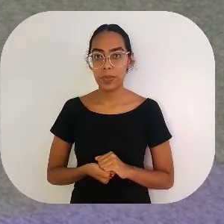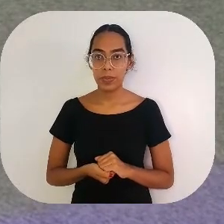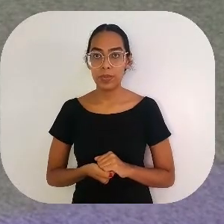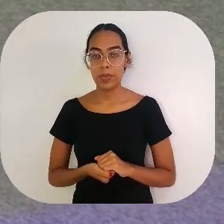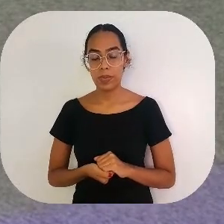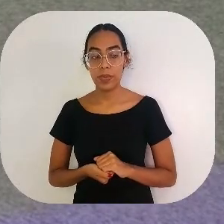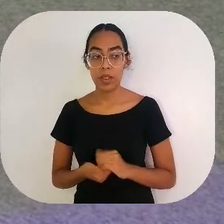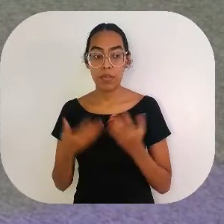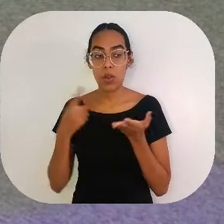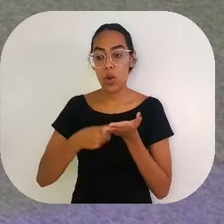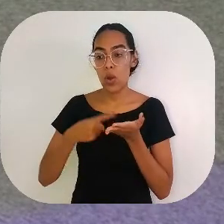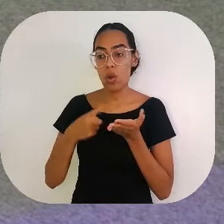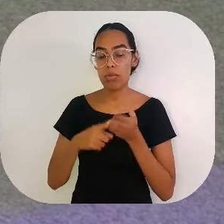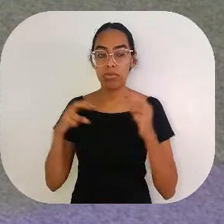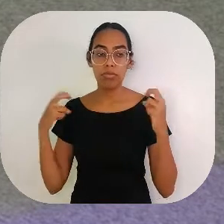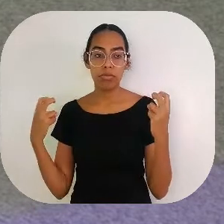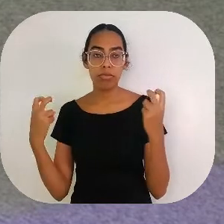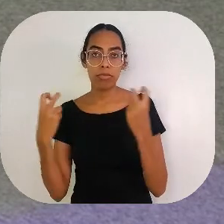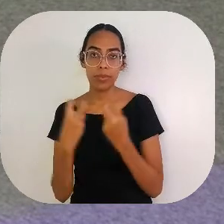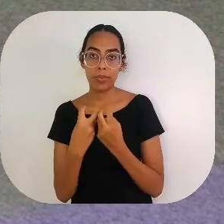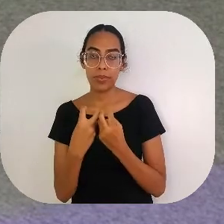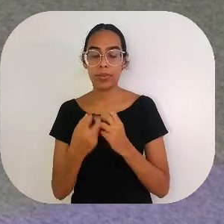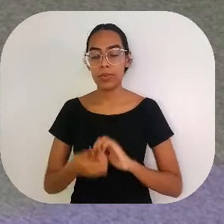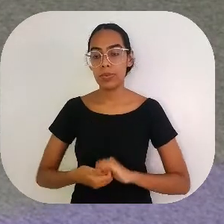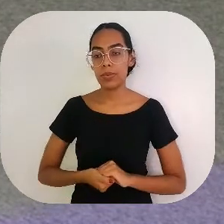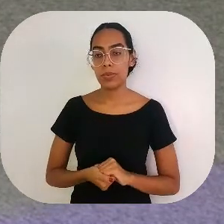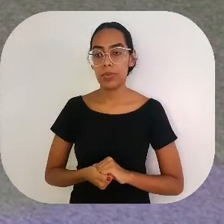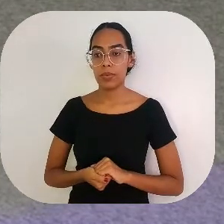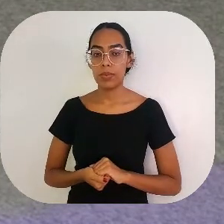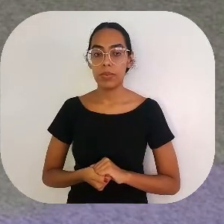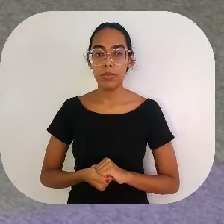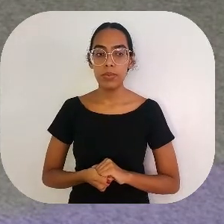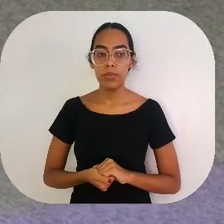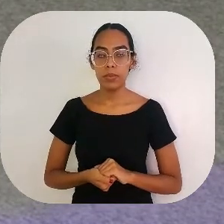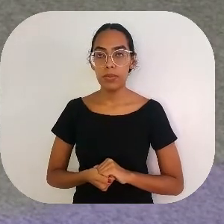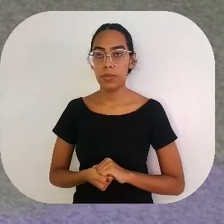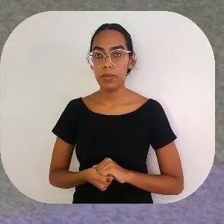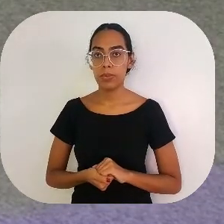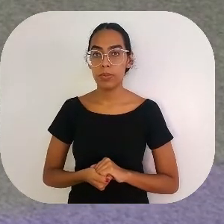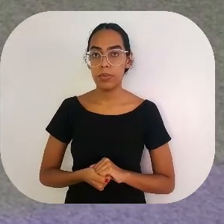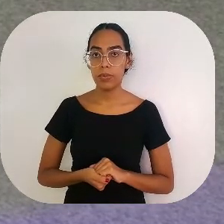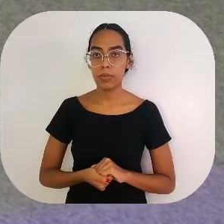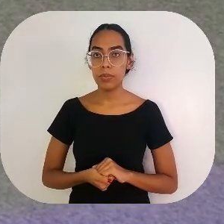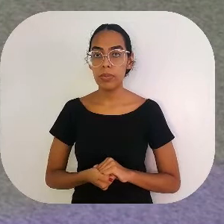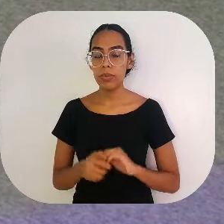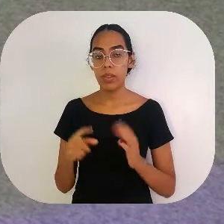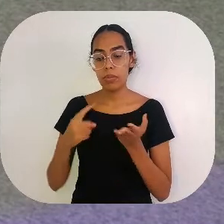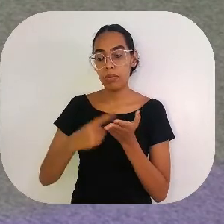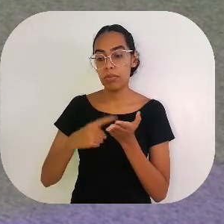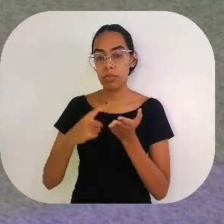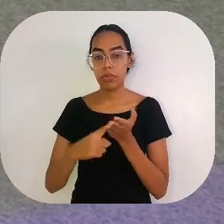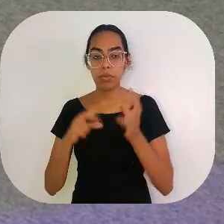tindolelê, o abre a roda, tindolalá, o abre a roda,